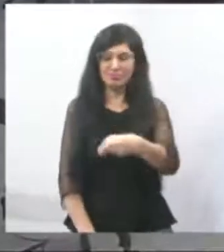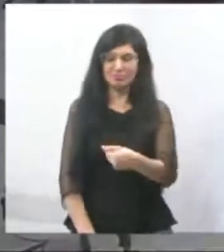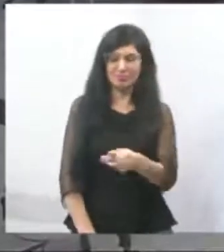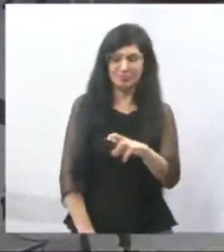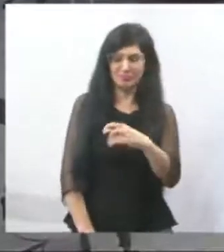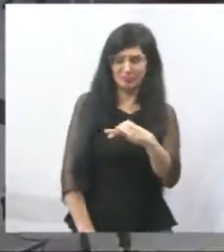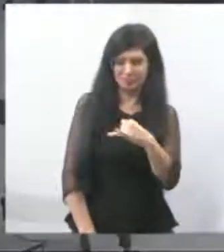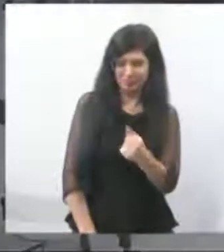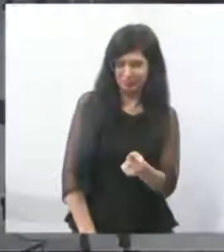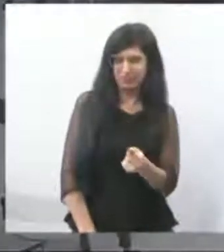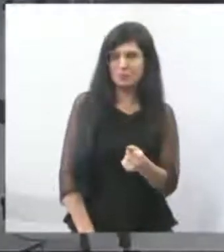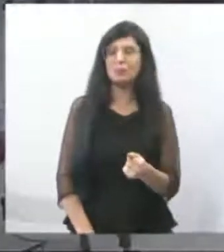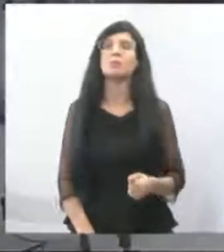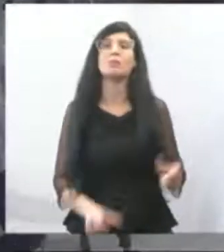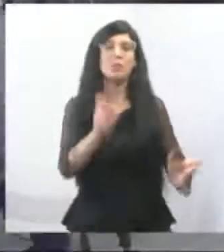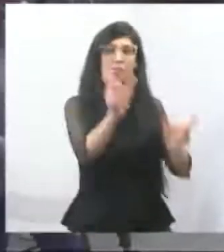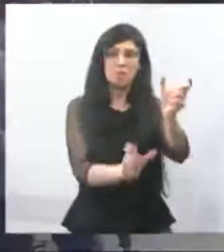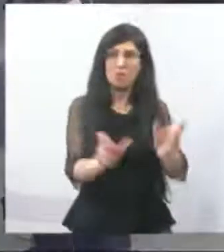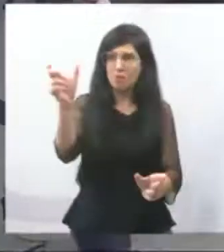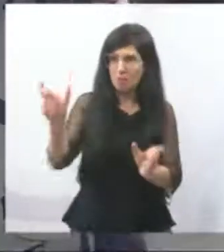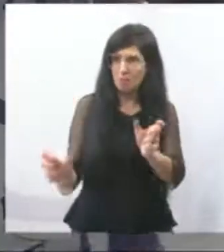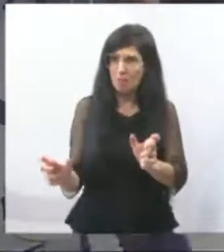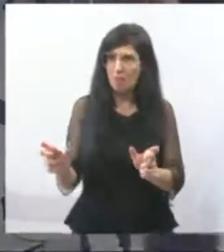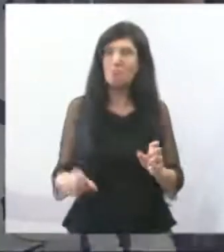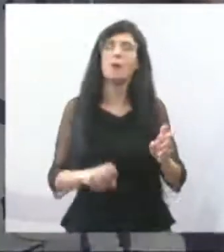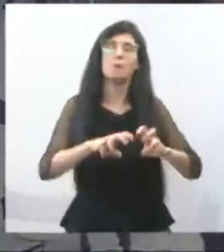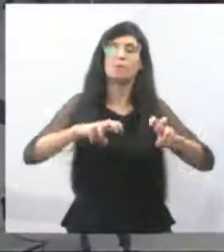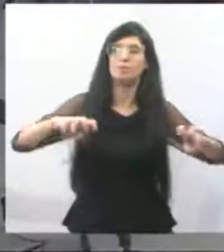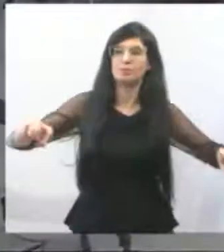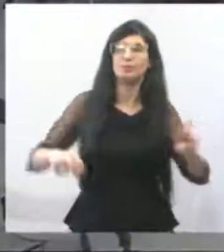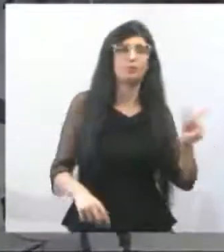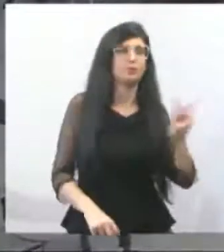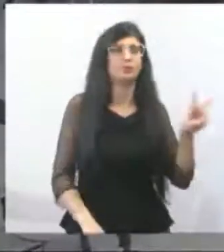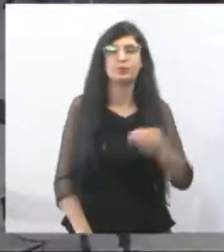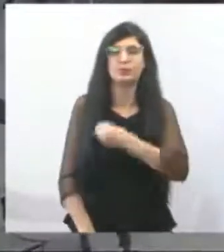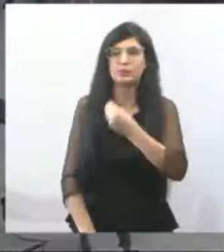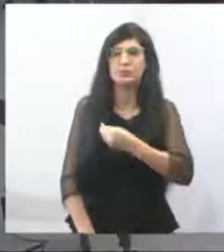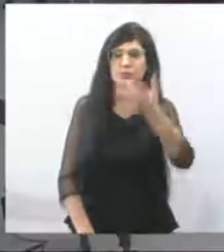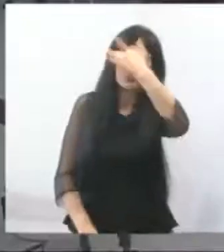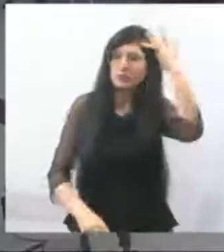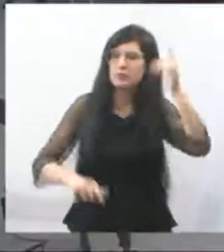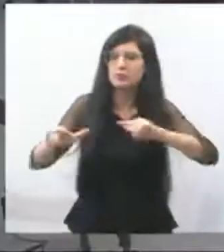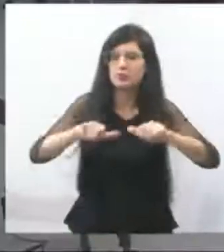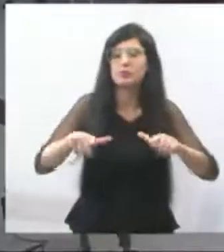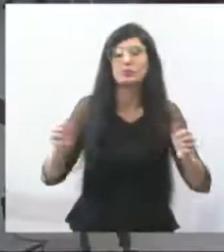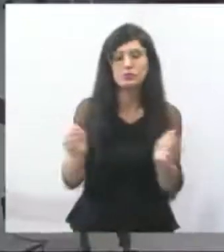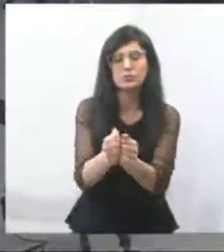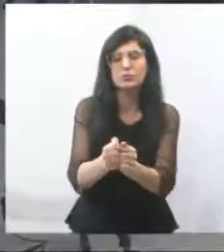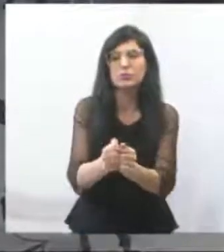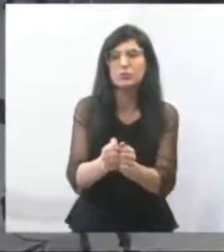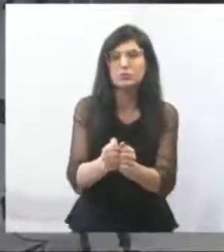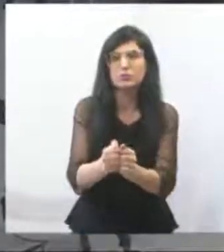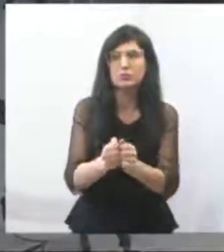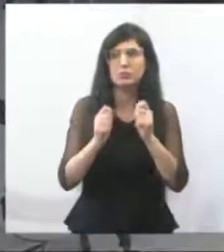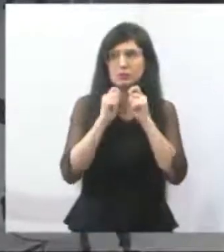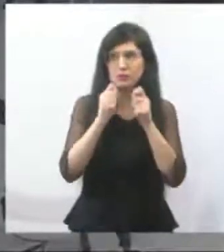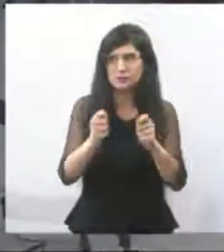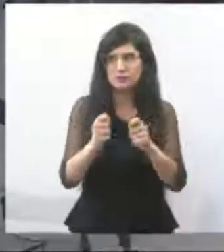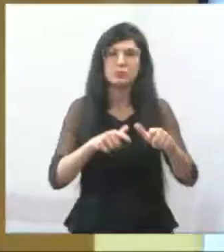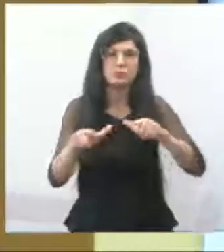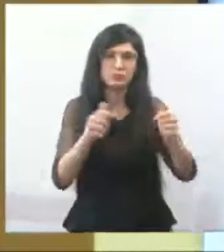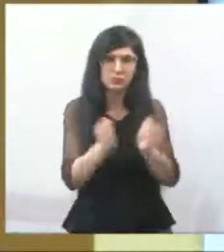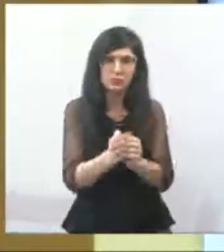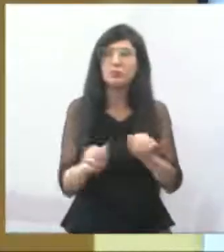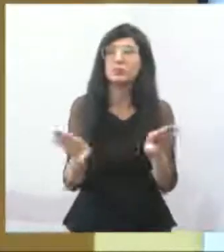a mesa, as vereadoras aqui presentes, assessoria e a você principalmente jacareense que está